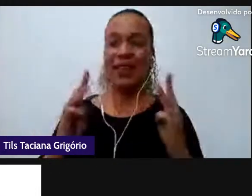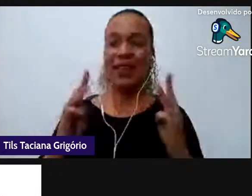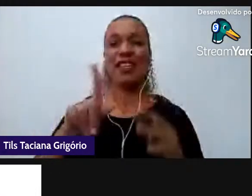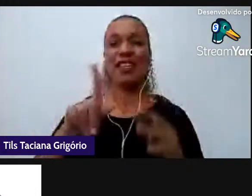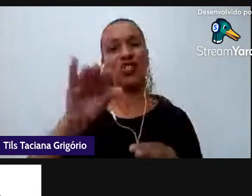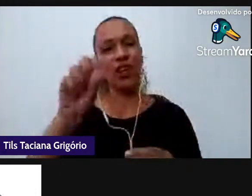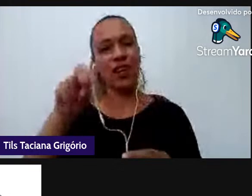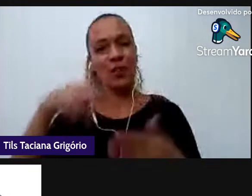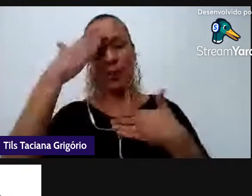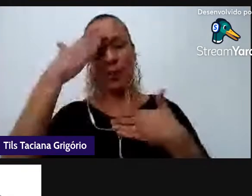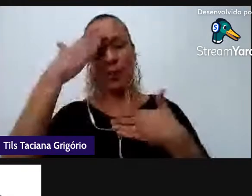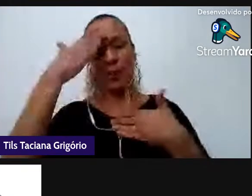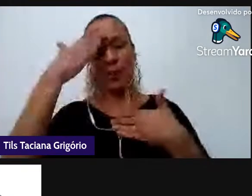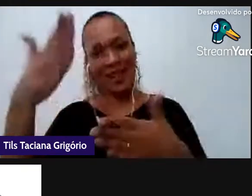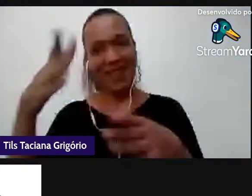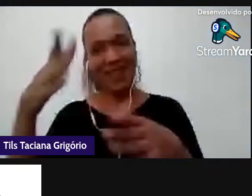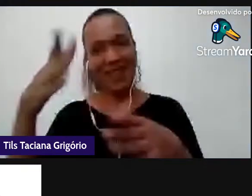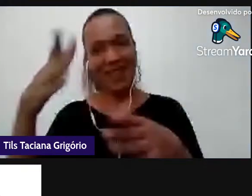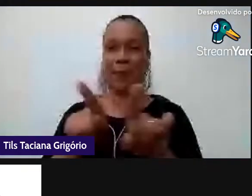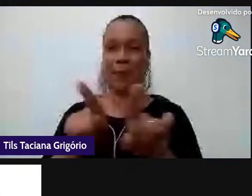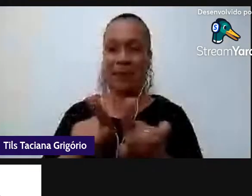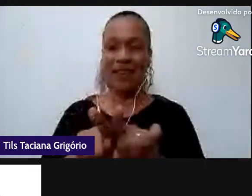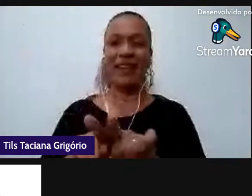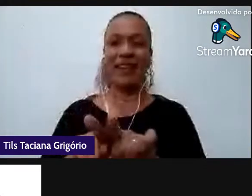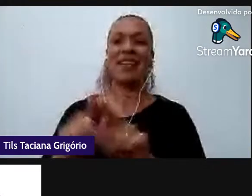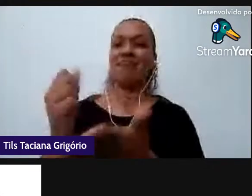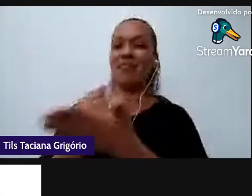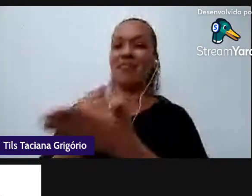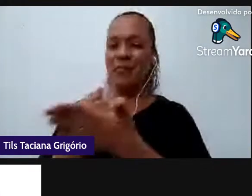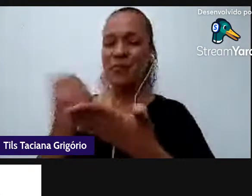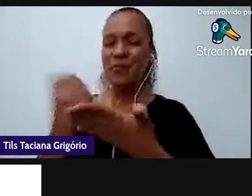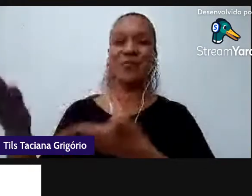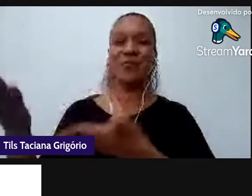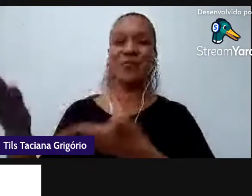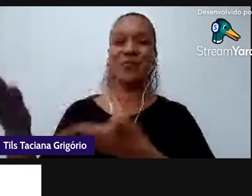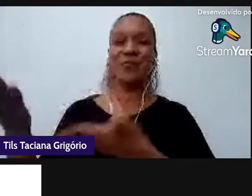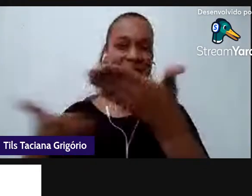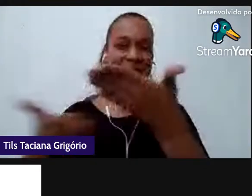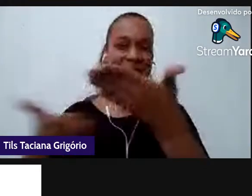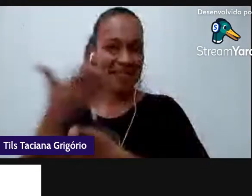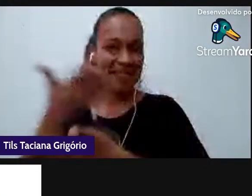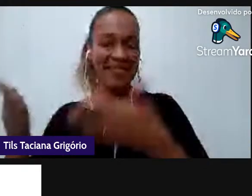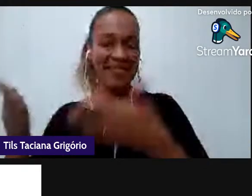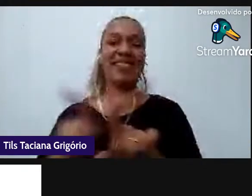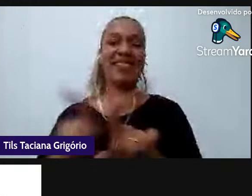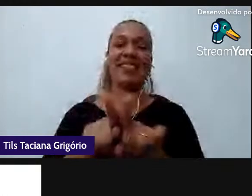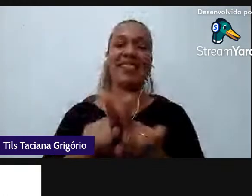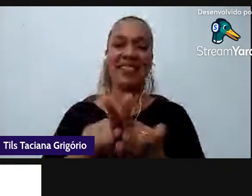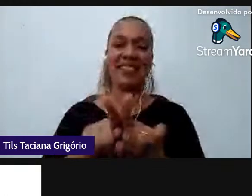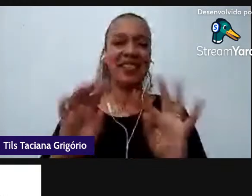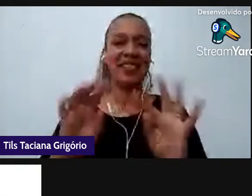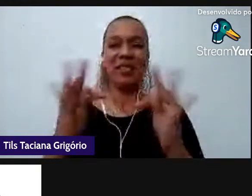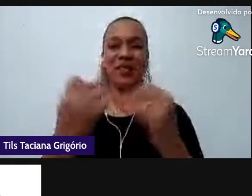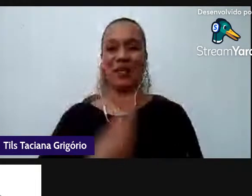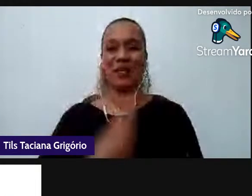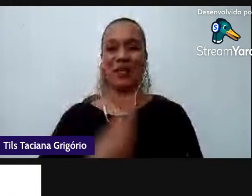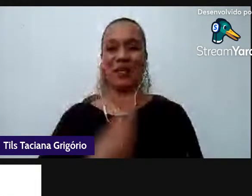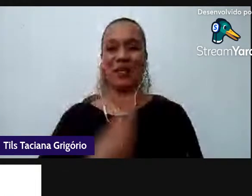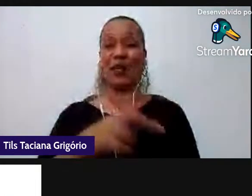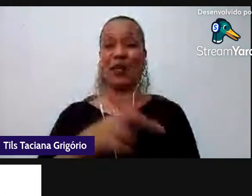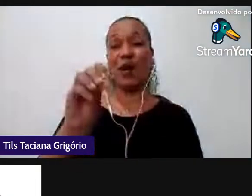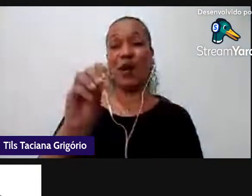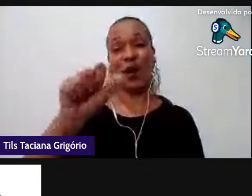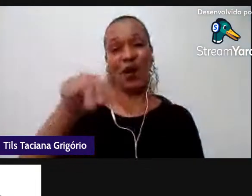Cristiane Lilian Kátia né aqui conosco Rosana que acabou de participar também